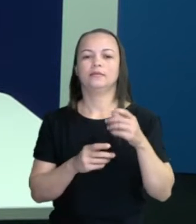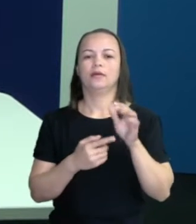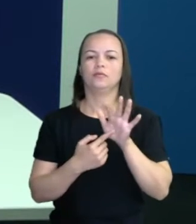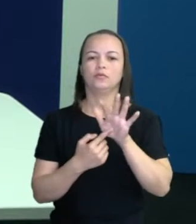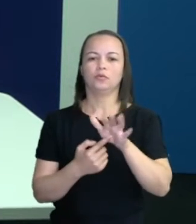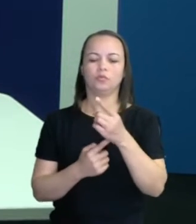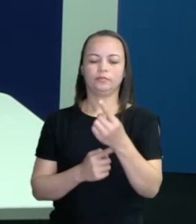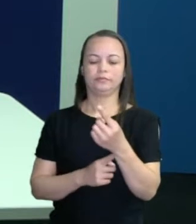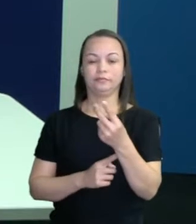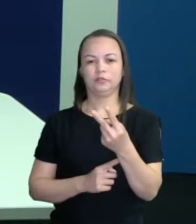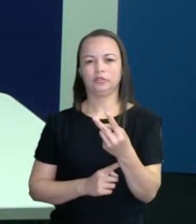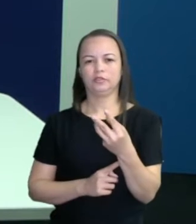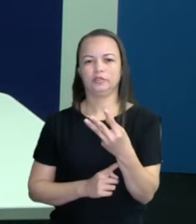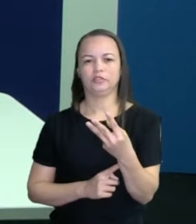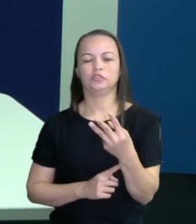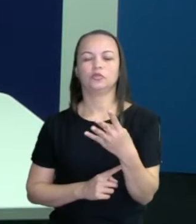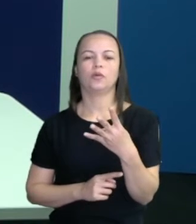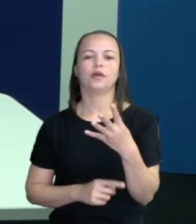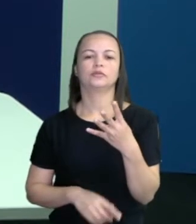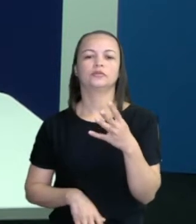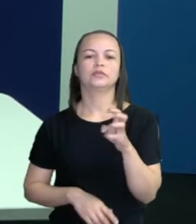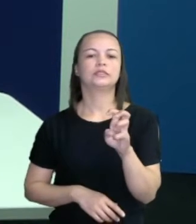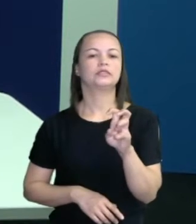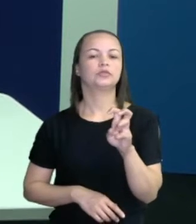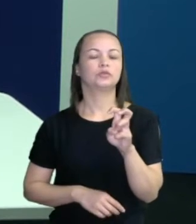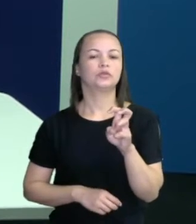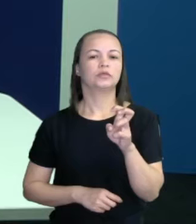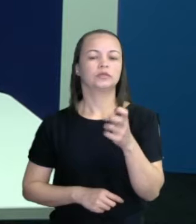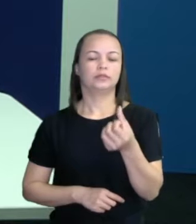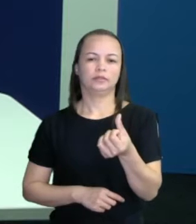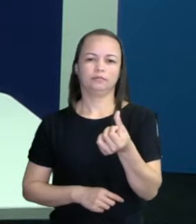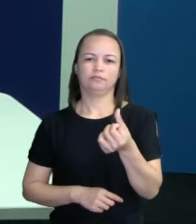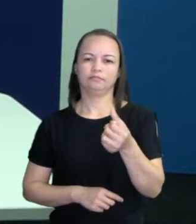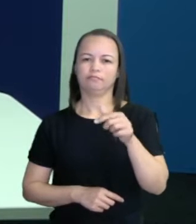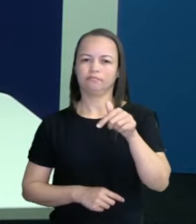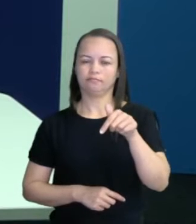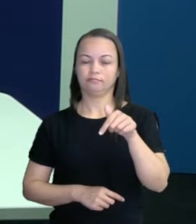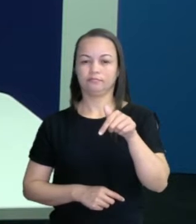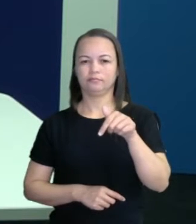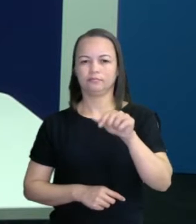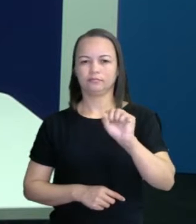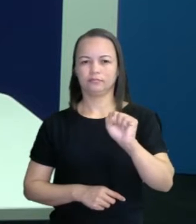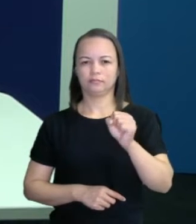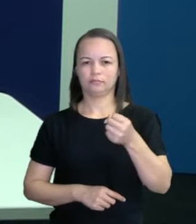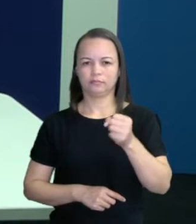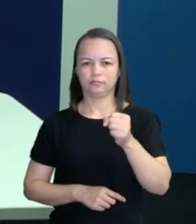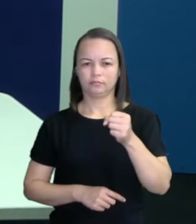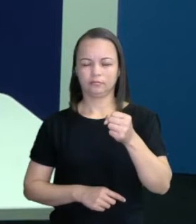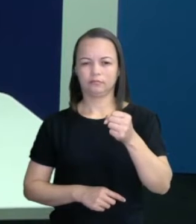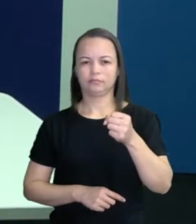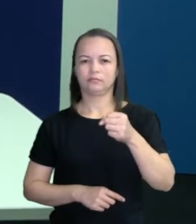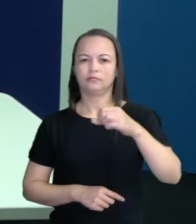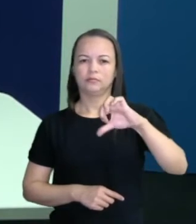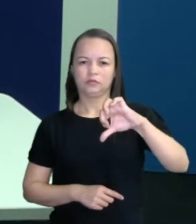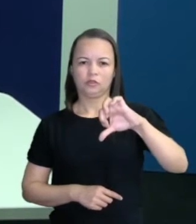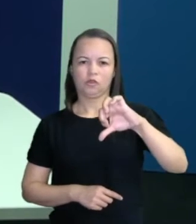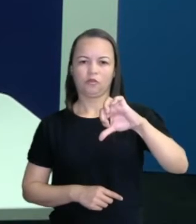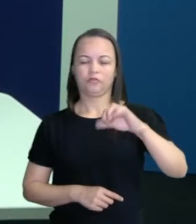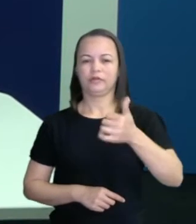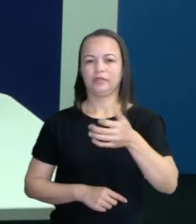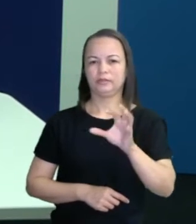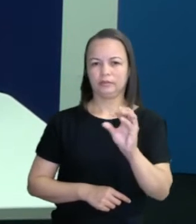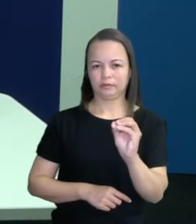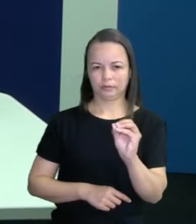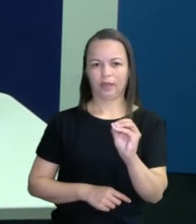4, 5, 6, 7, 8, 9.